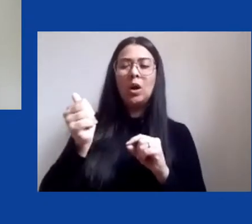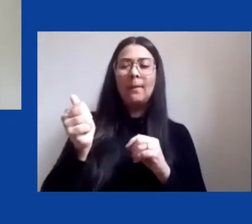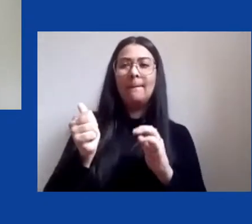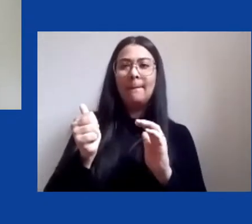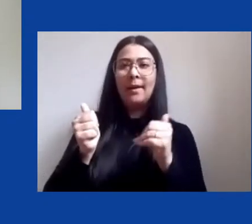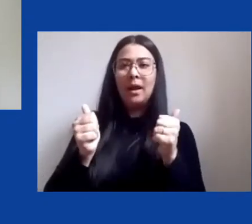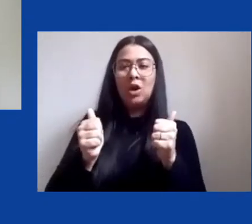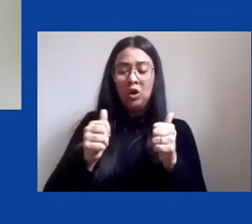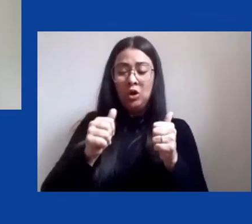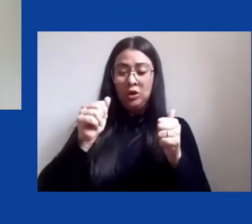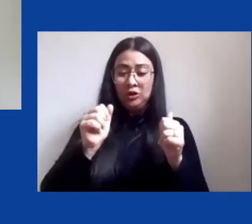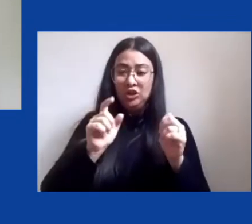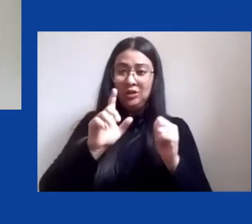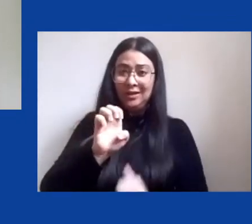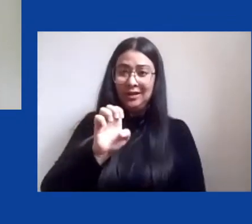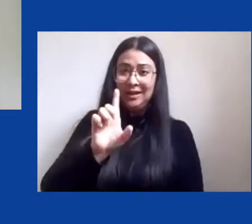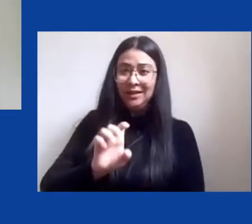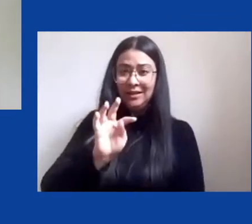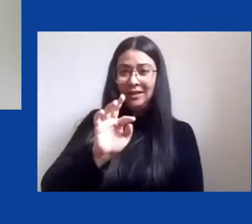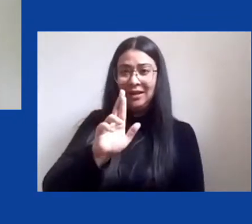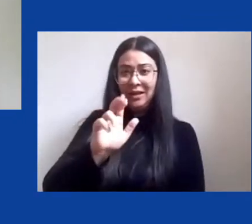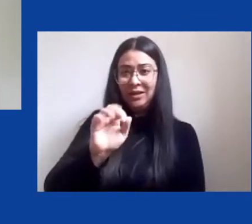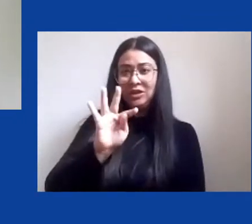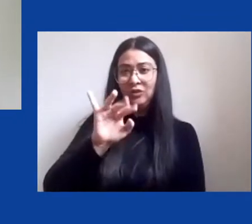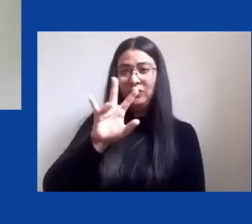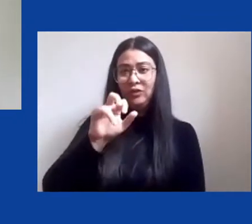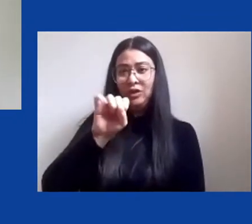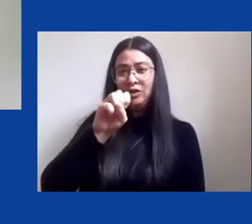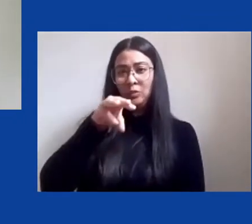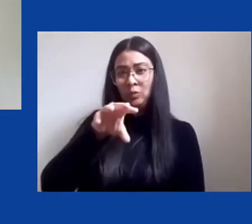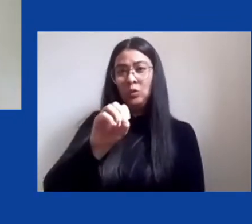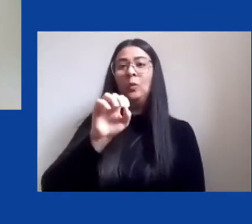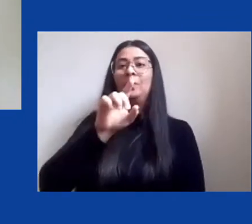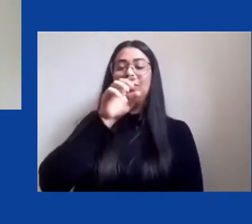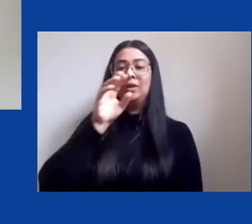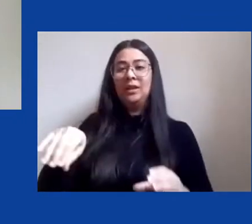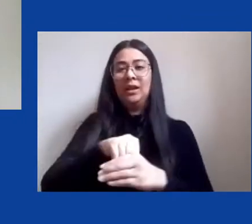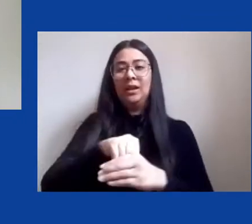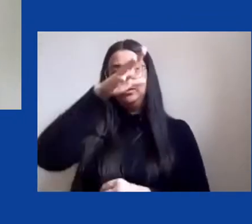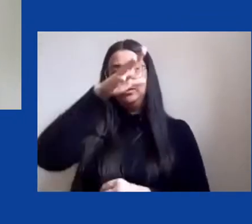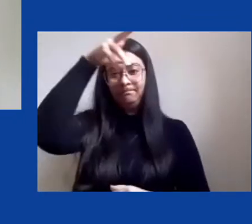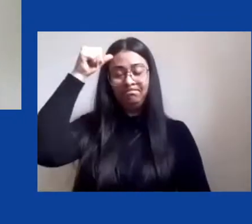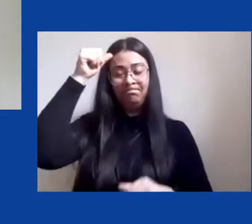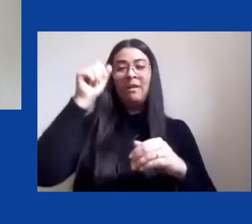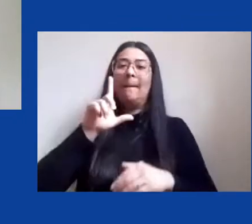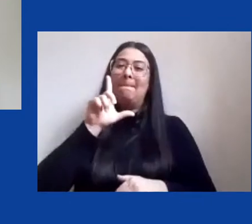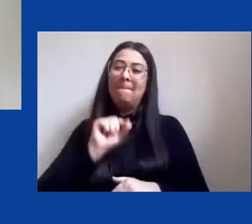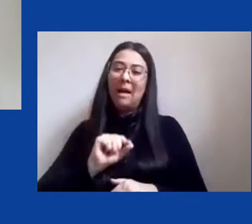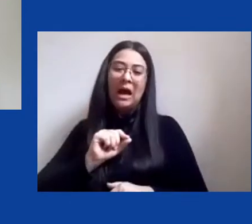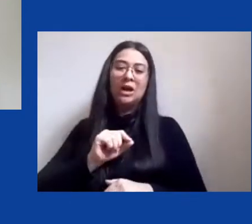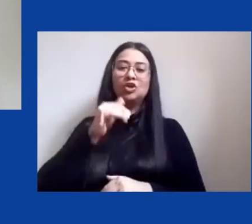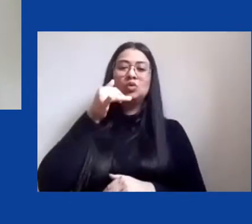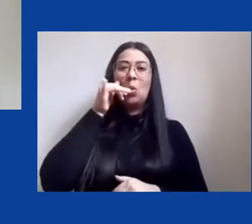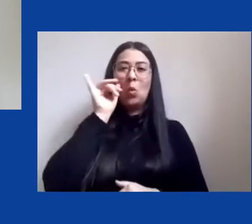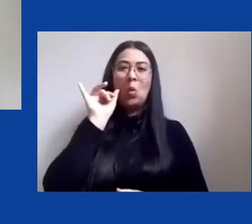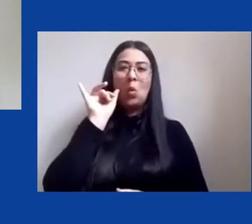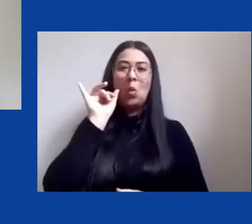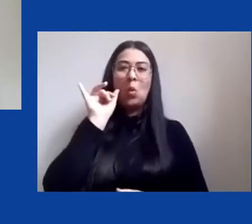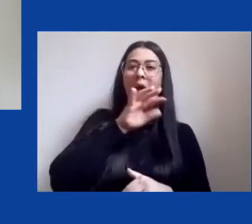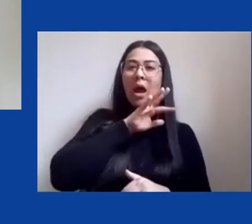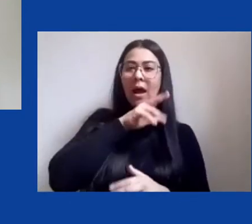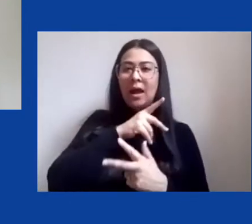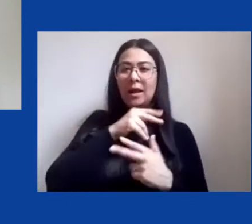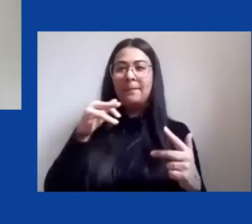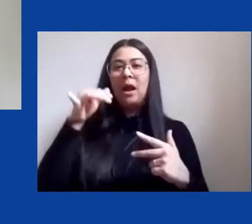Amazônia, pecuária de grande escala em pastagens de baixa produtividade, monocultivos de eucalipto, soja e cana,